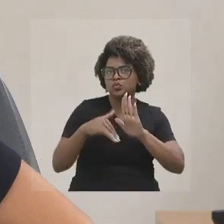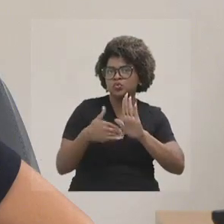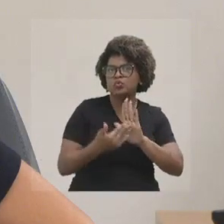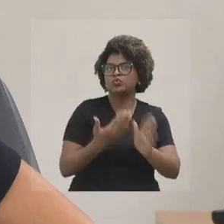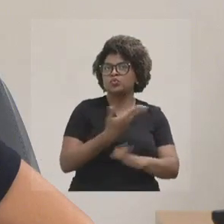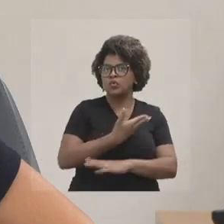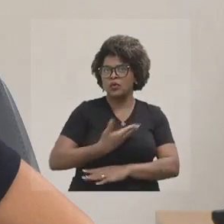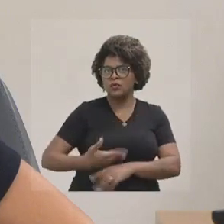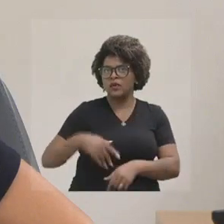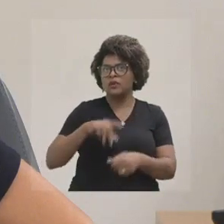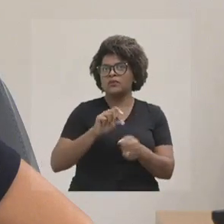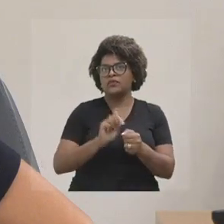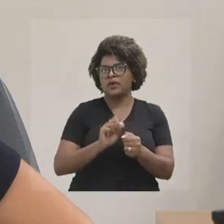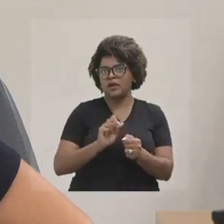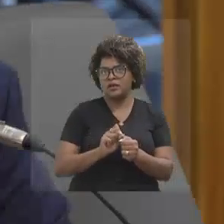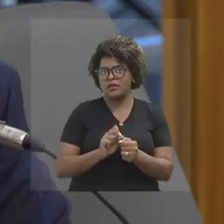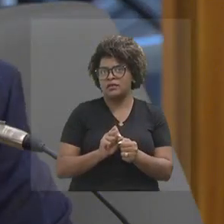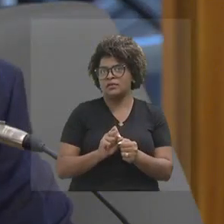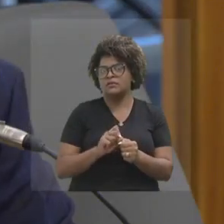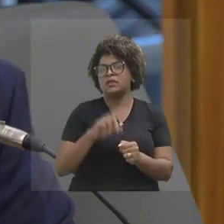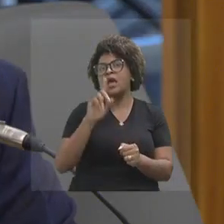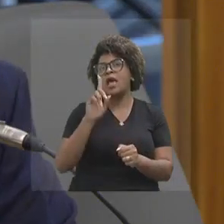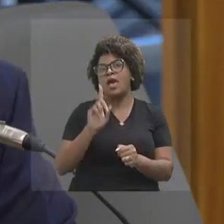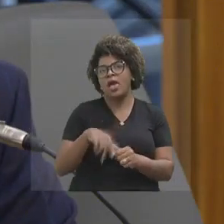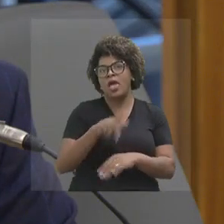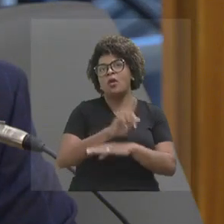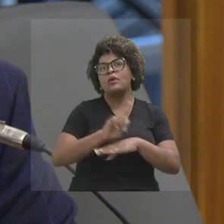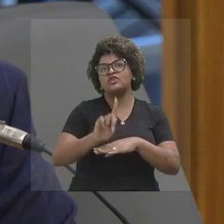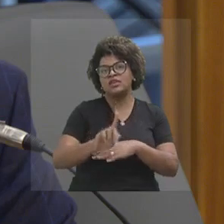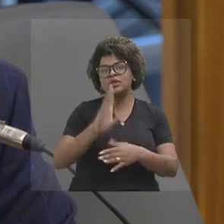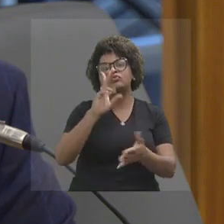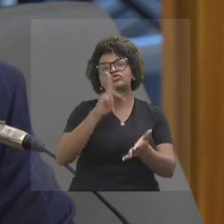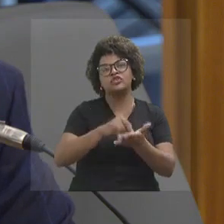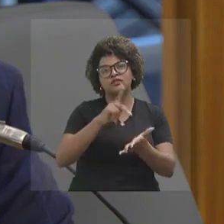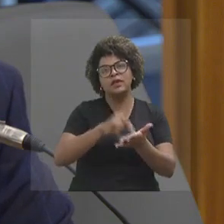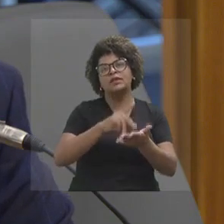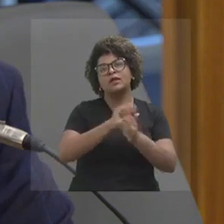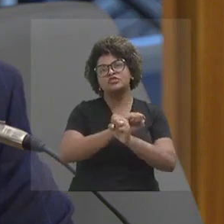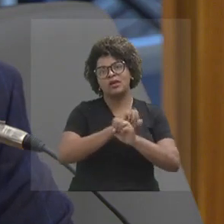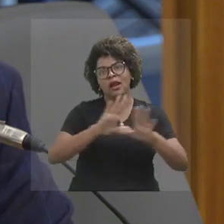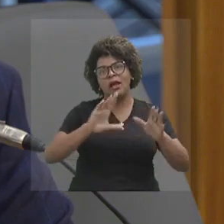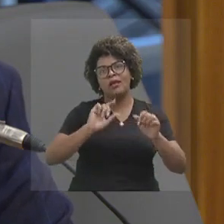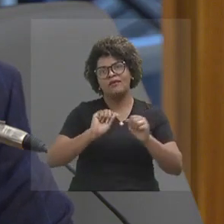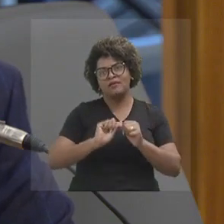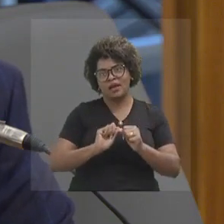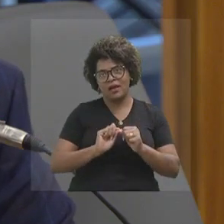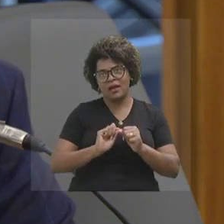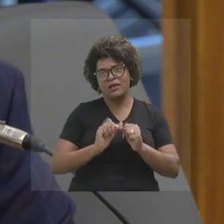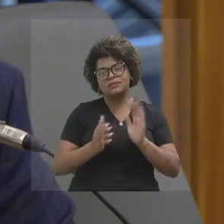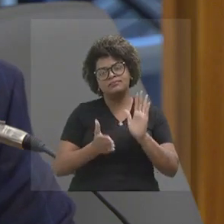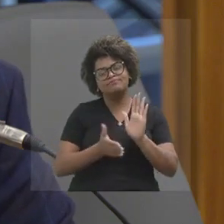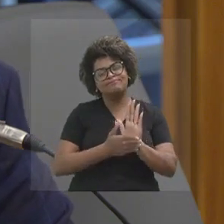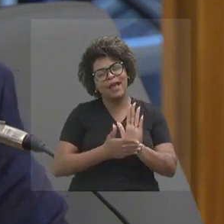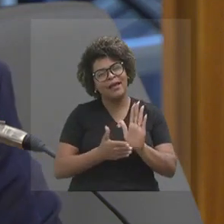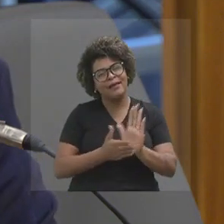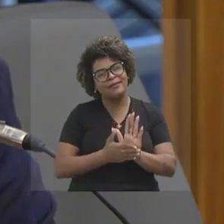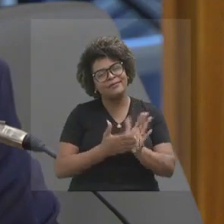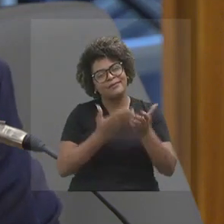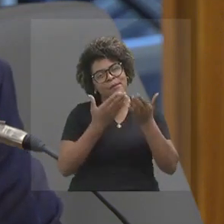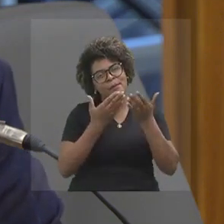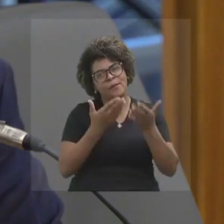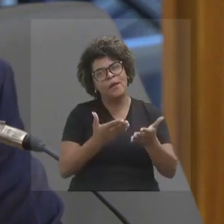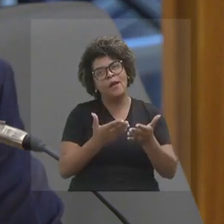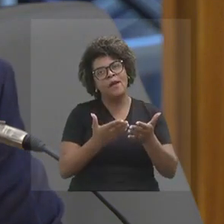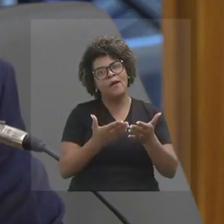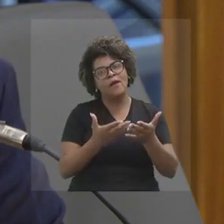é algo que só uma gestão muito transparente quer fazer. Então, nós te parabenizamos. Eu queria que era